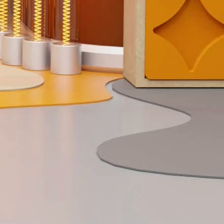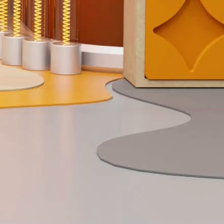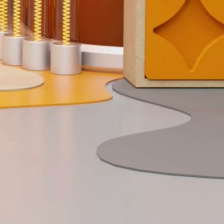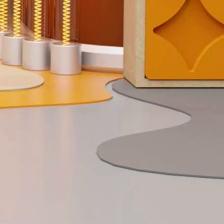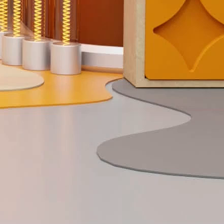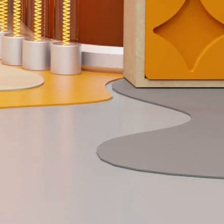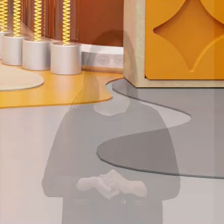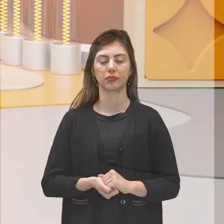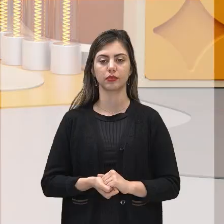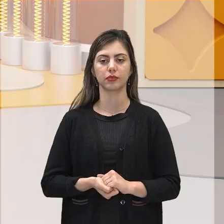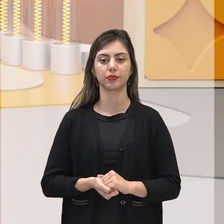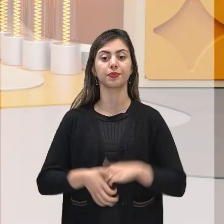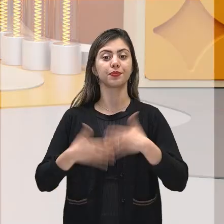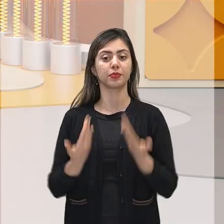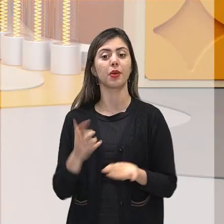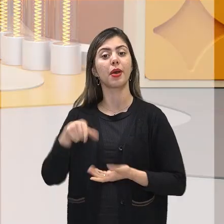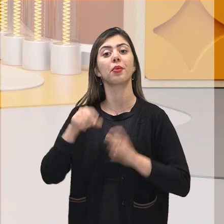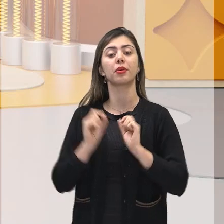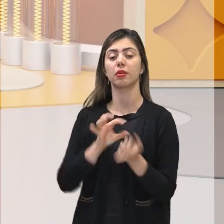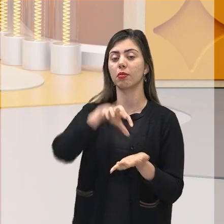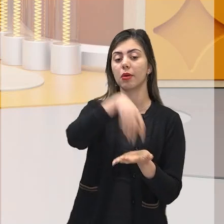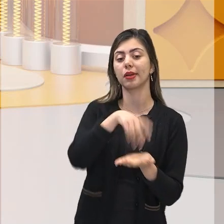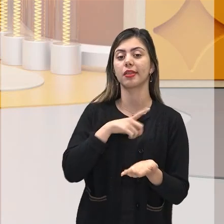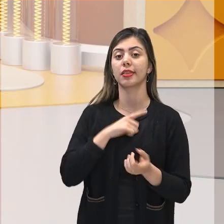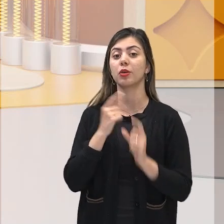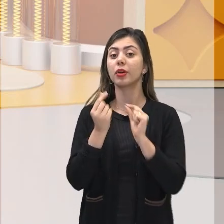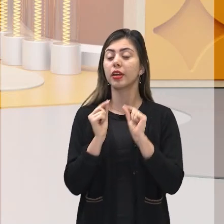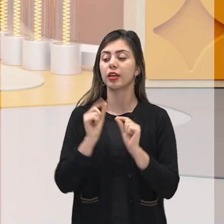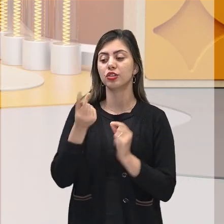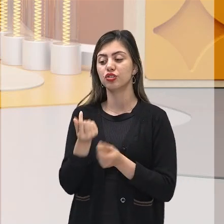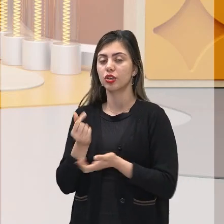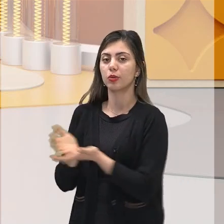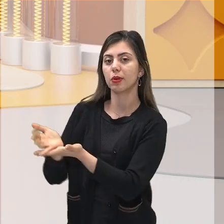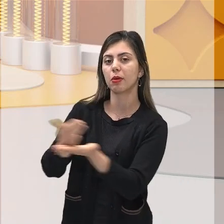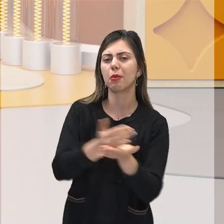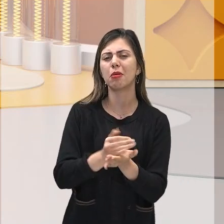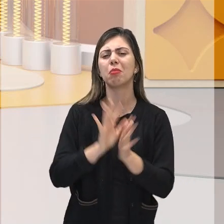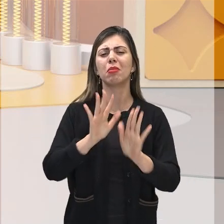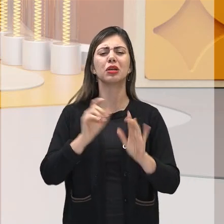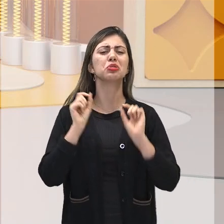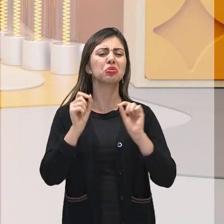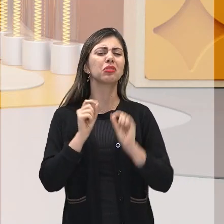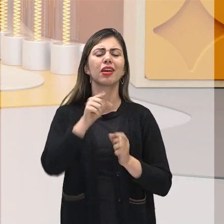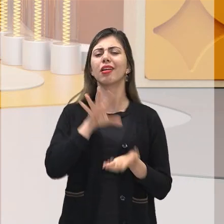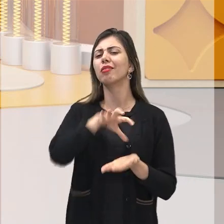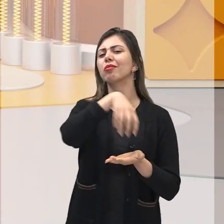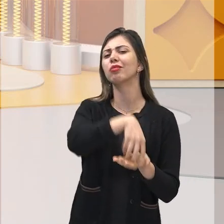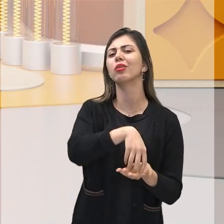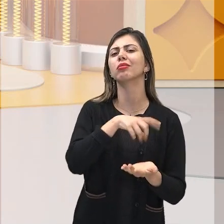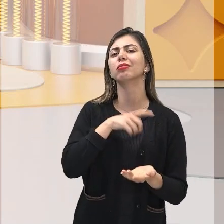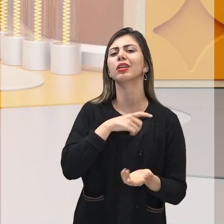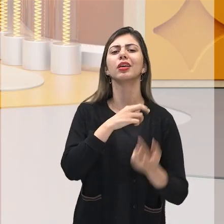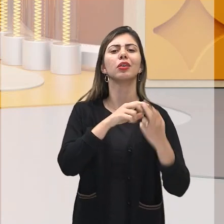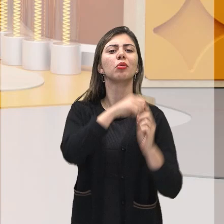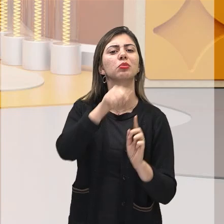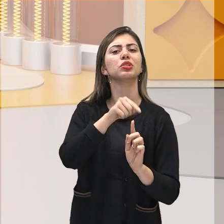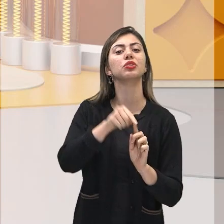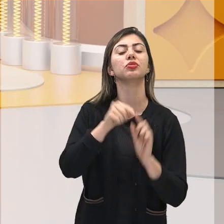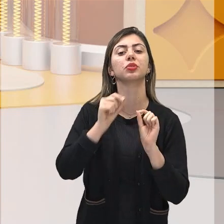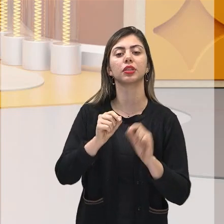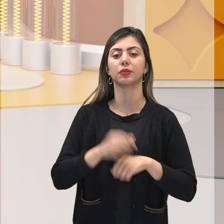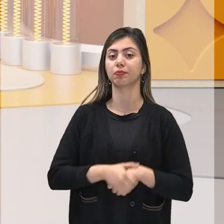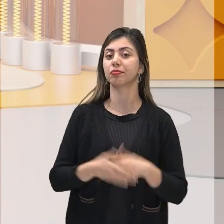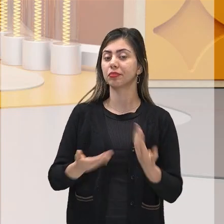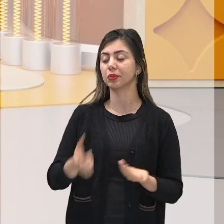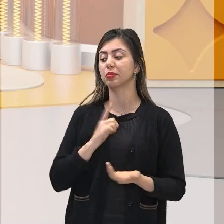arrecada dinheiro ali, trabalha com dinheiro. Mas o que a Fundação Baobá faz? Ela apoia outras